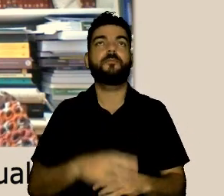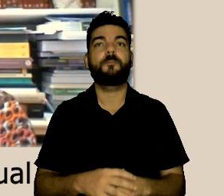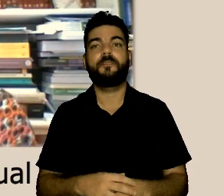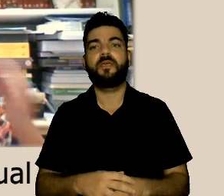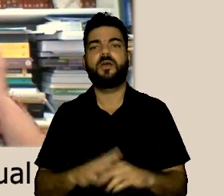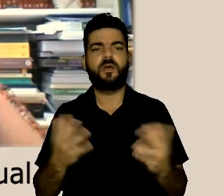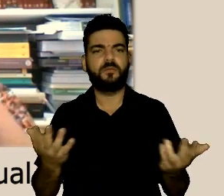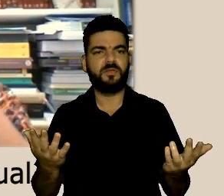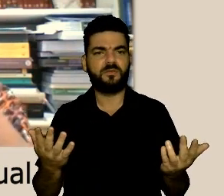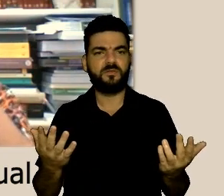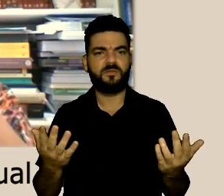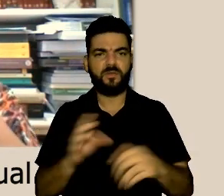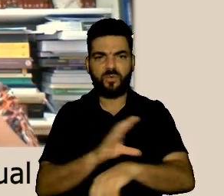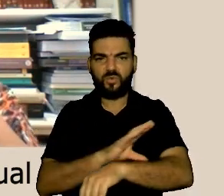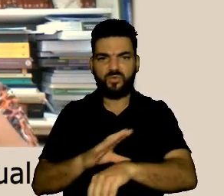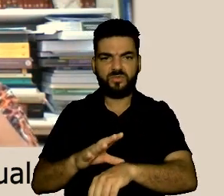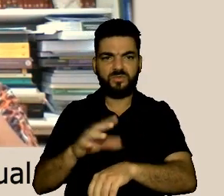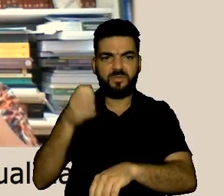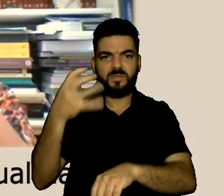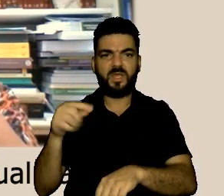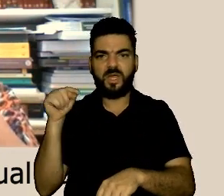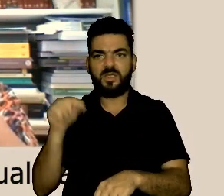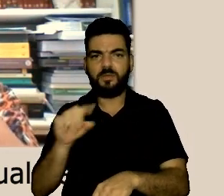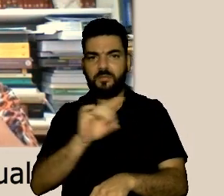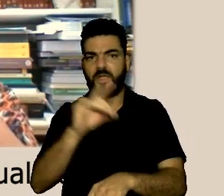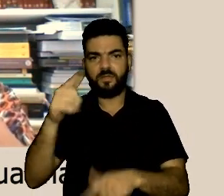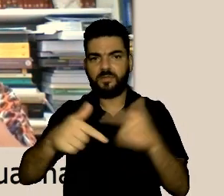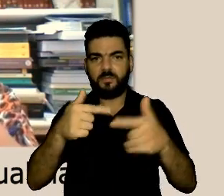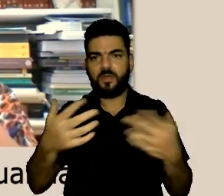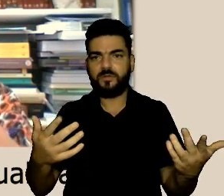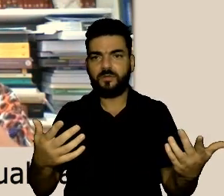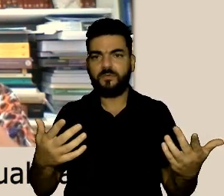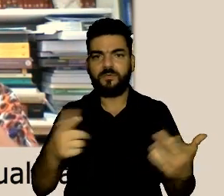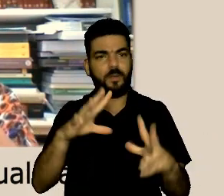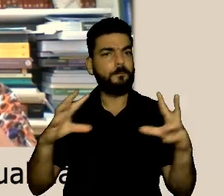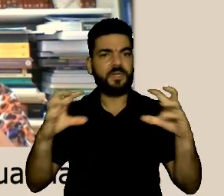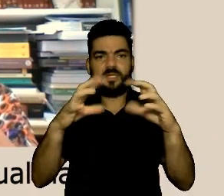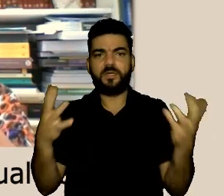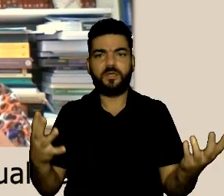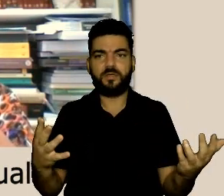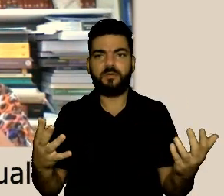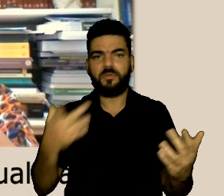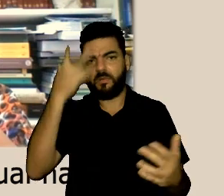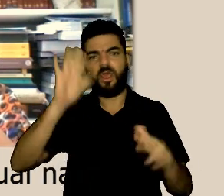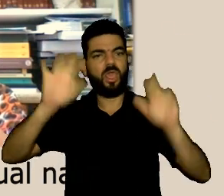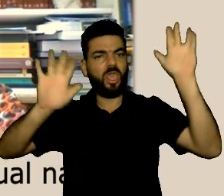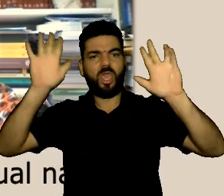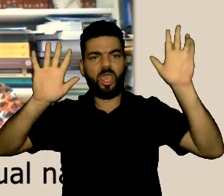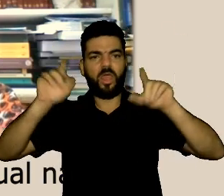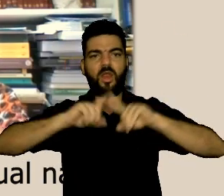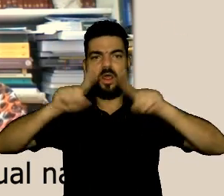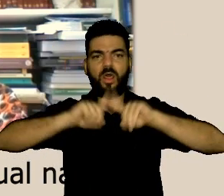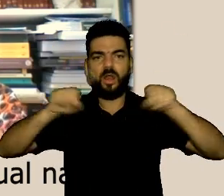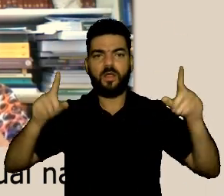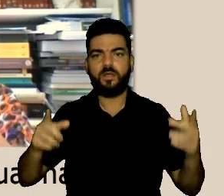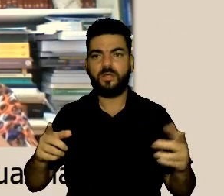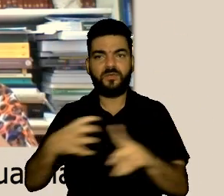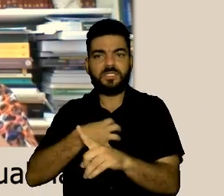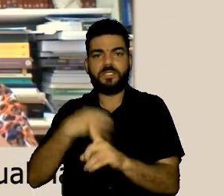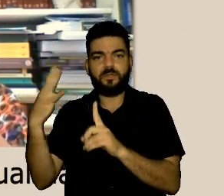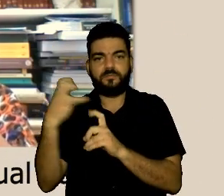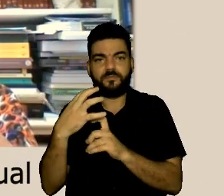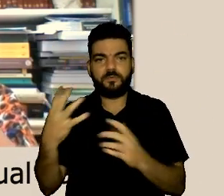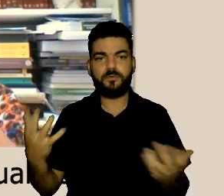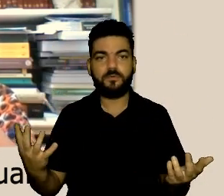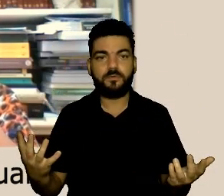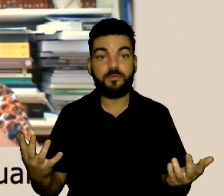infelizmente escutamos coisas do tipo ah mas se isso aqui for falar para os colaboradores vai ter um